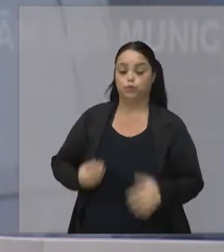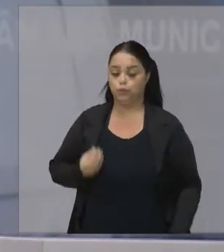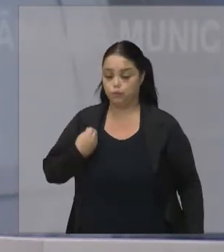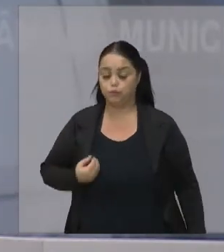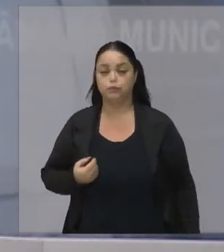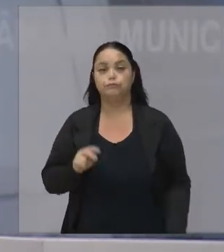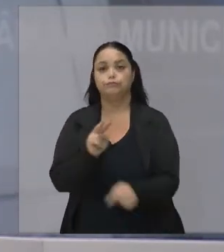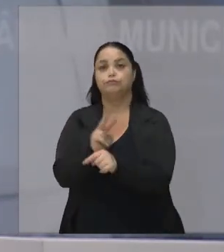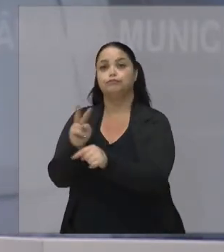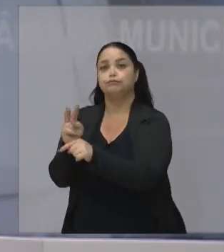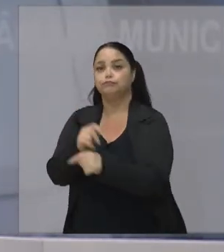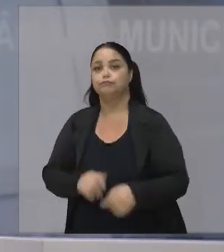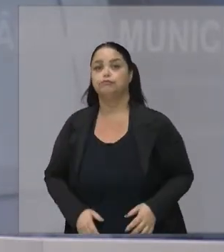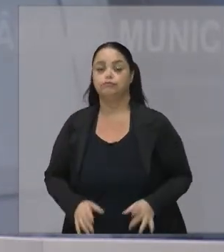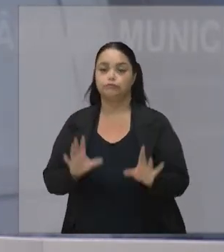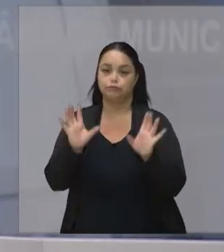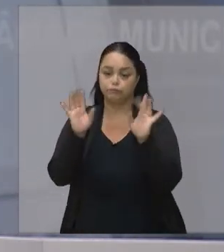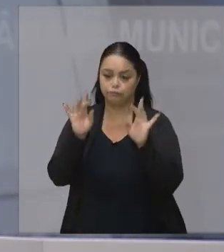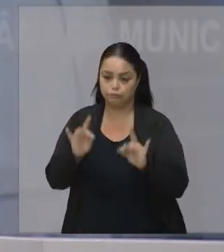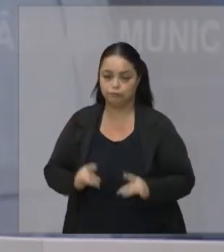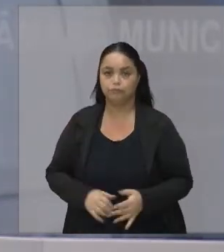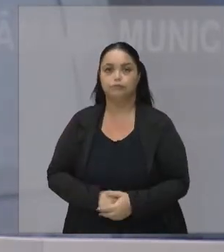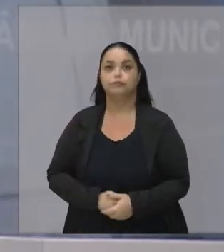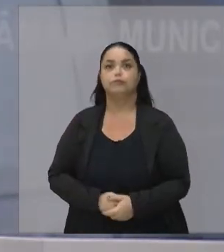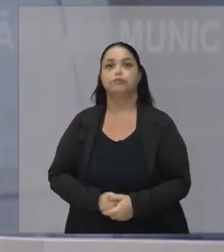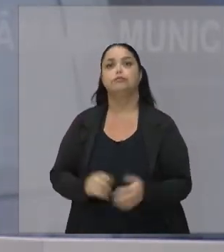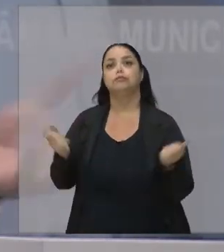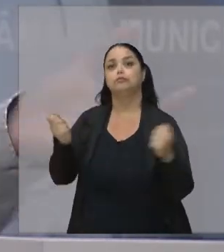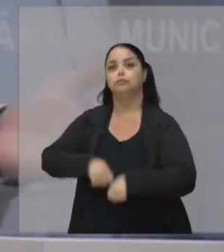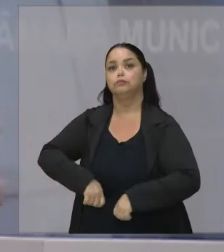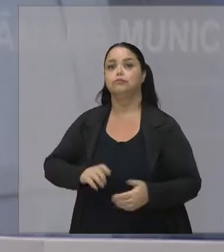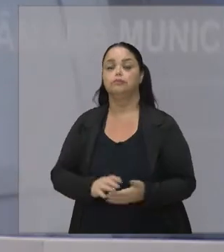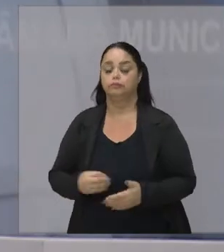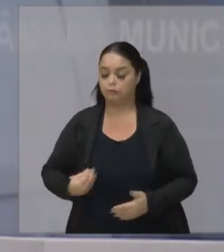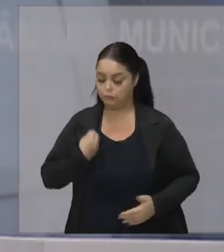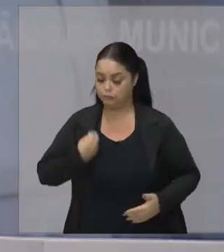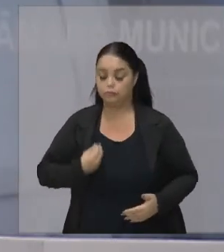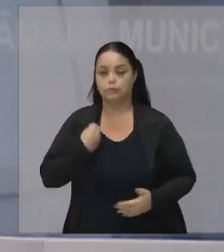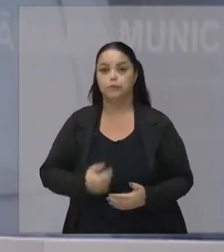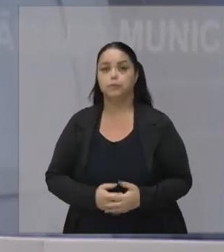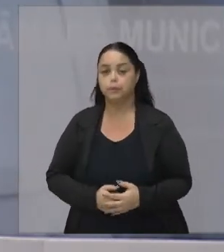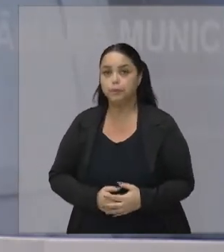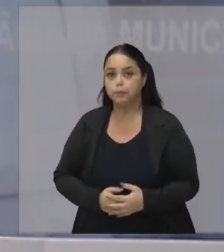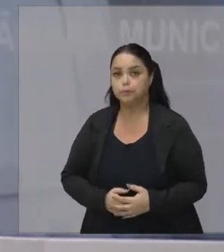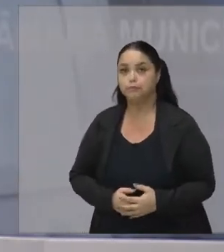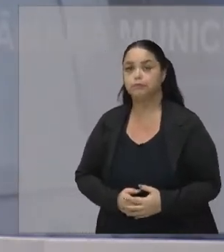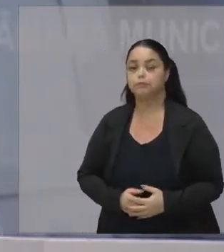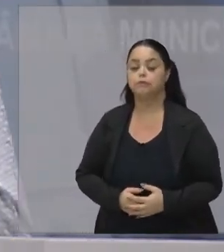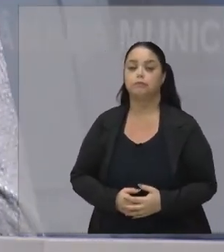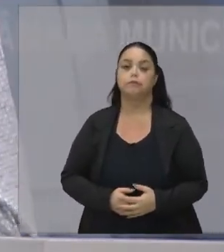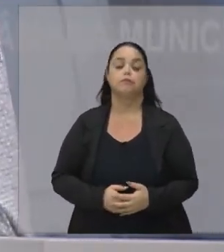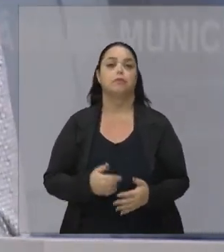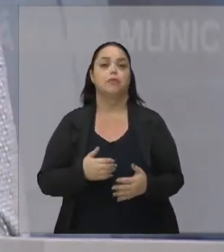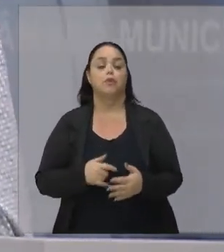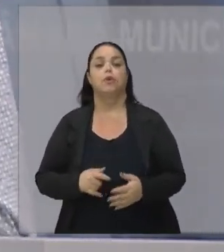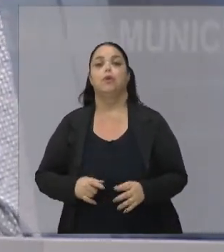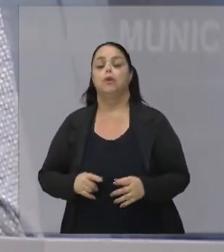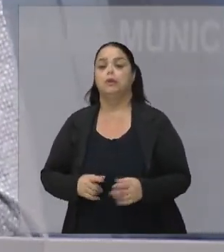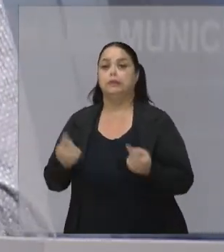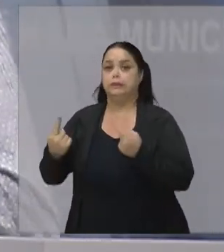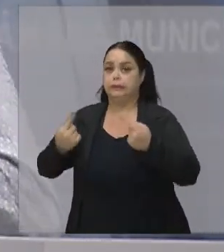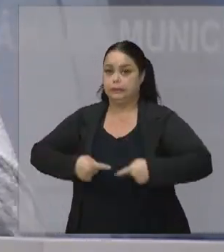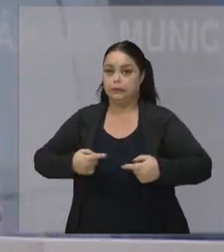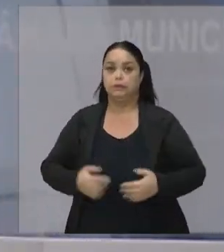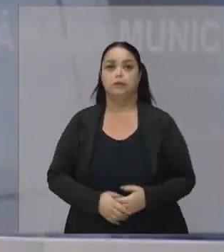Cuide de nós para que possamos ser na vida, diante das circunstâncias que nos desafiam,